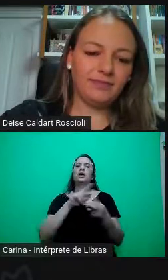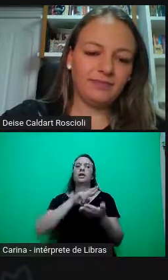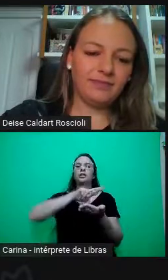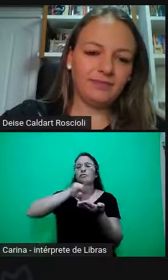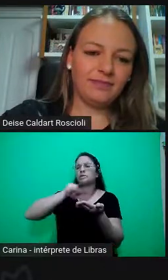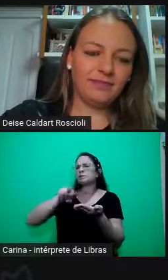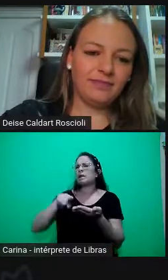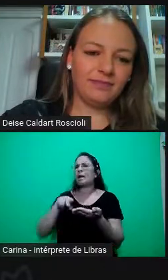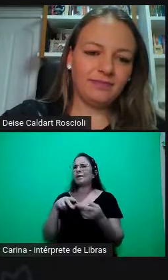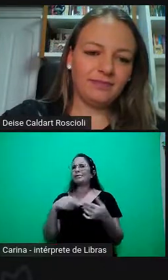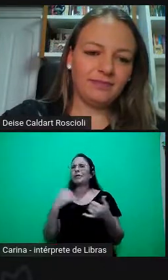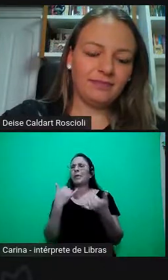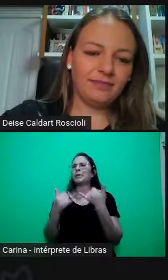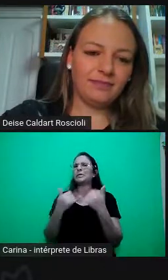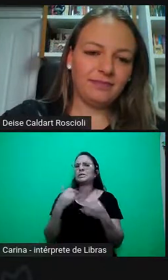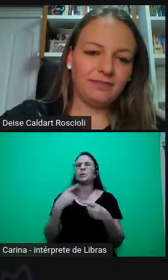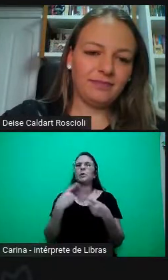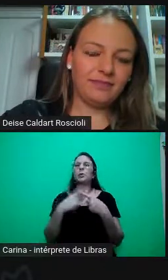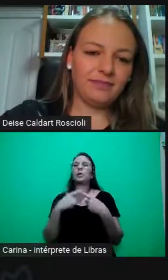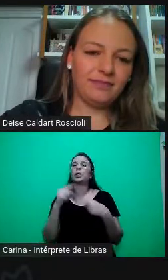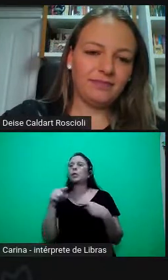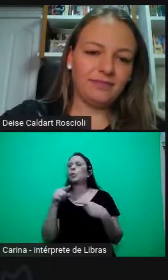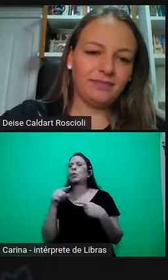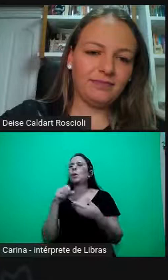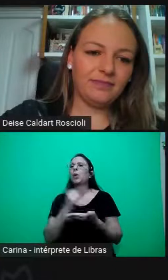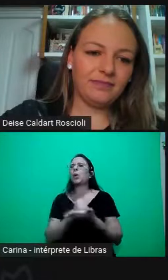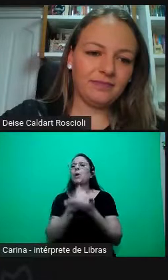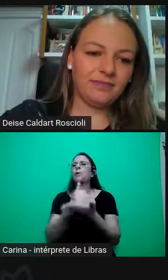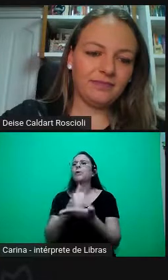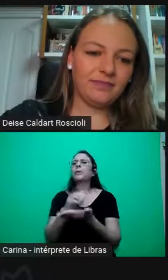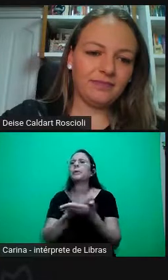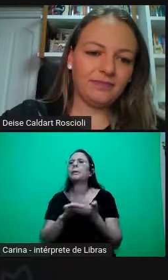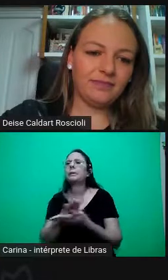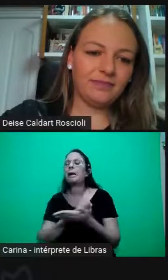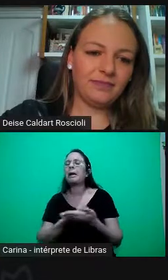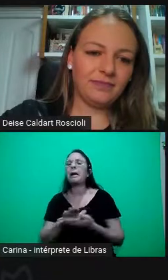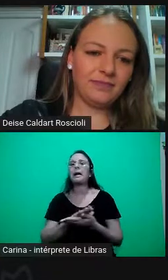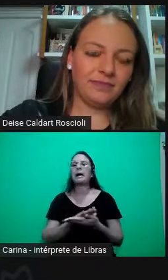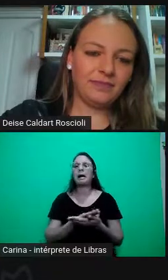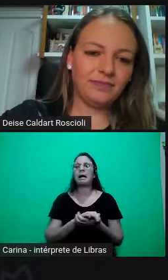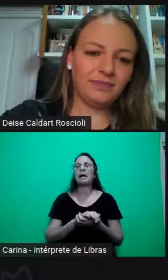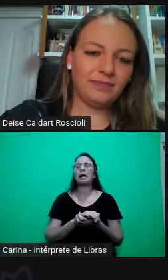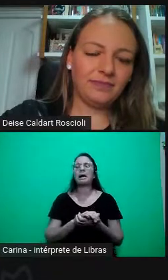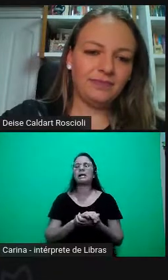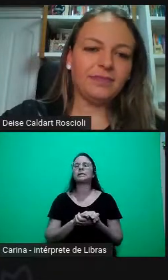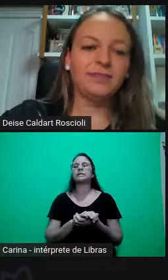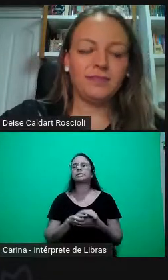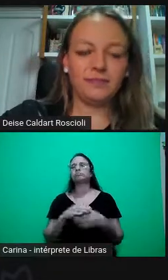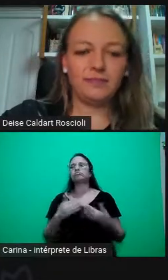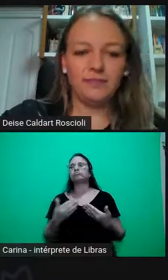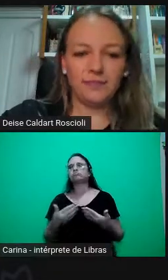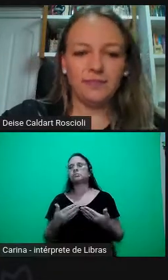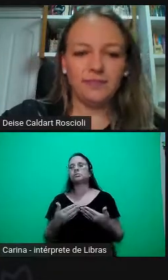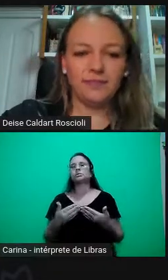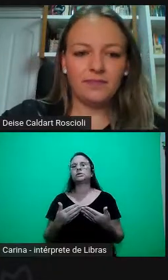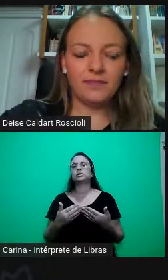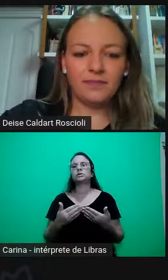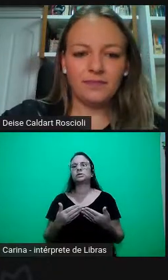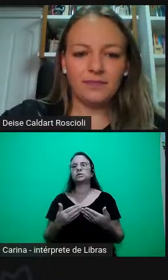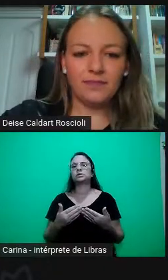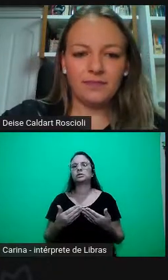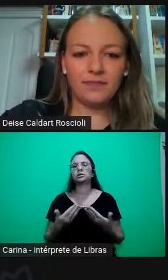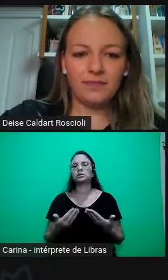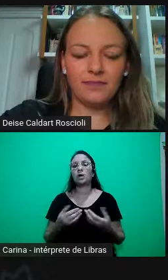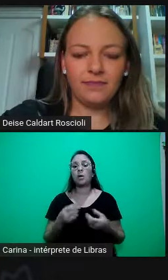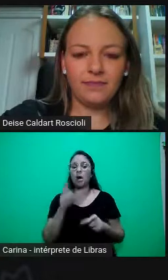que essa pessoa assumisse aí, trazendo para o espaço das organizações privadas, né, por que você não apoiou que aquela pessoa